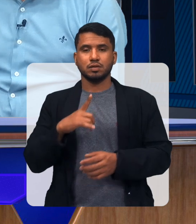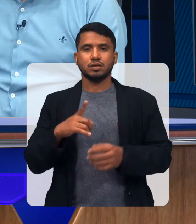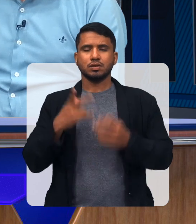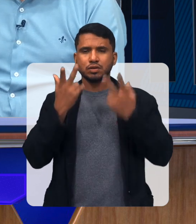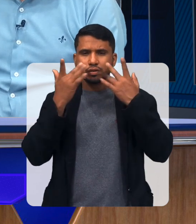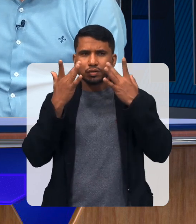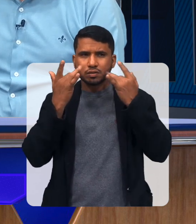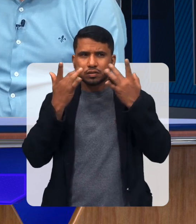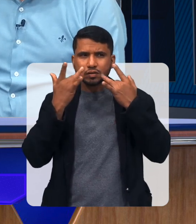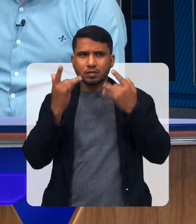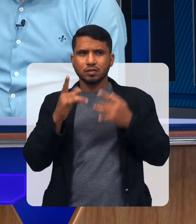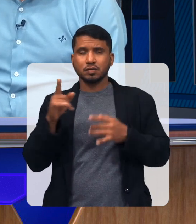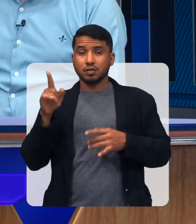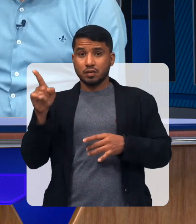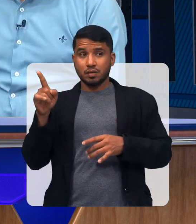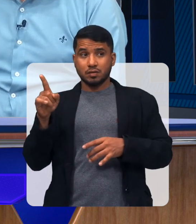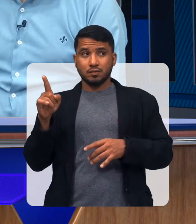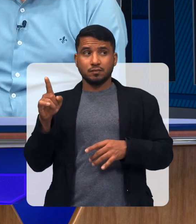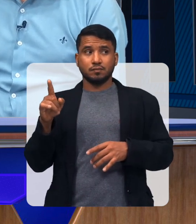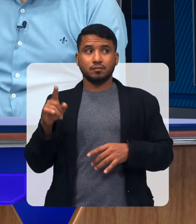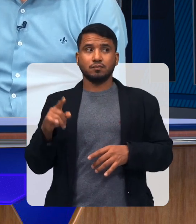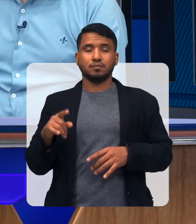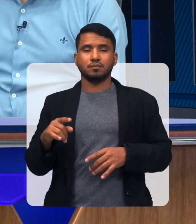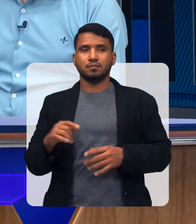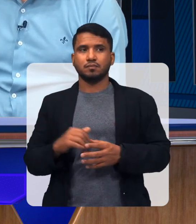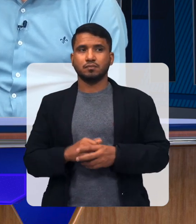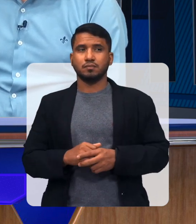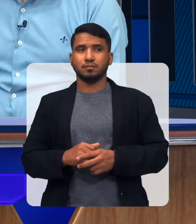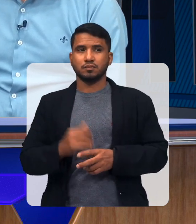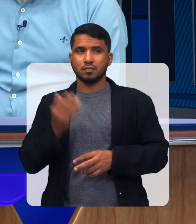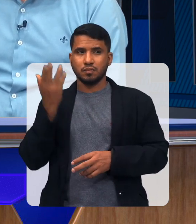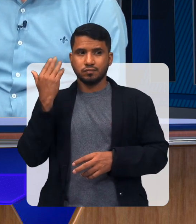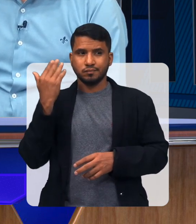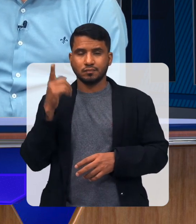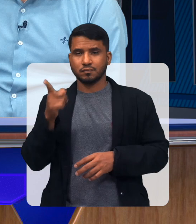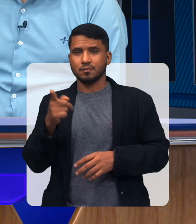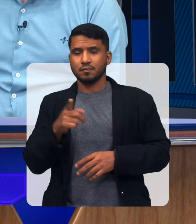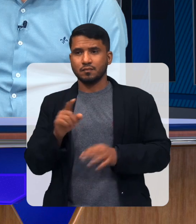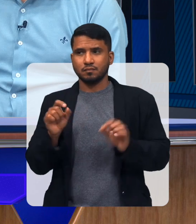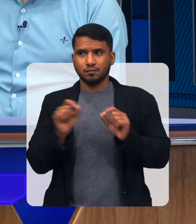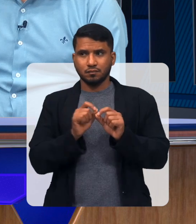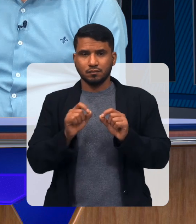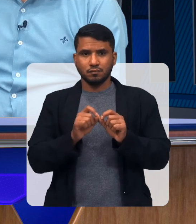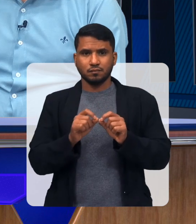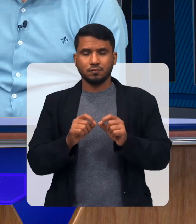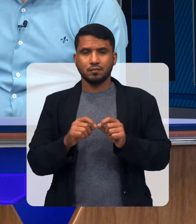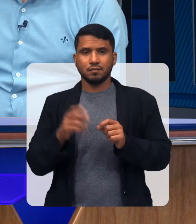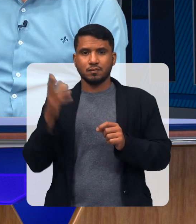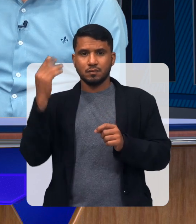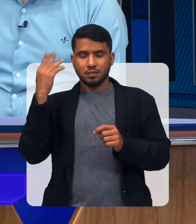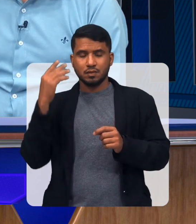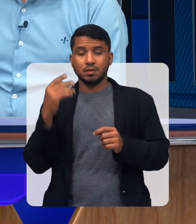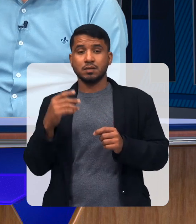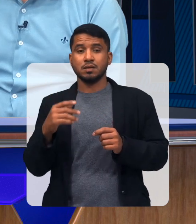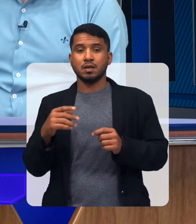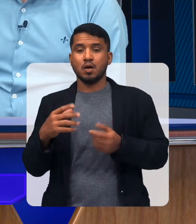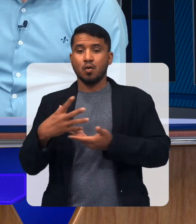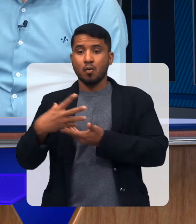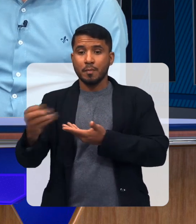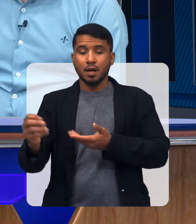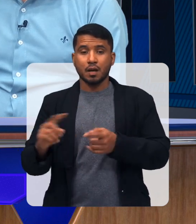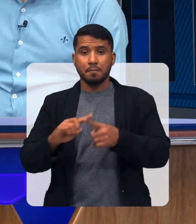De Parnaíba De teatro Que eles É Antigamente Eles faziam Dublado